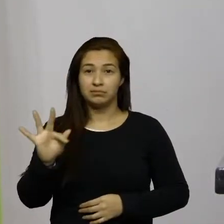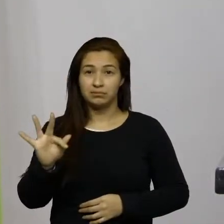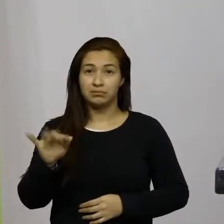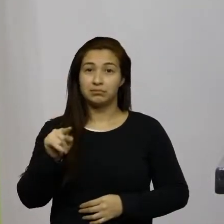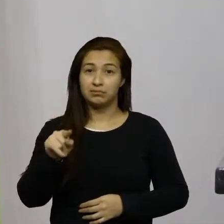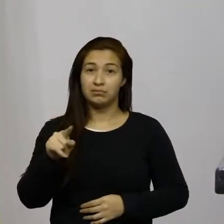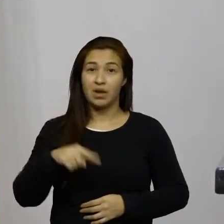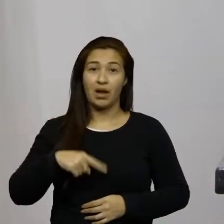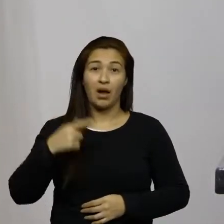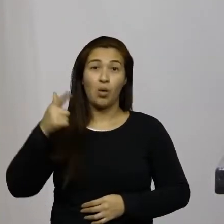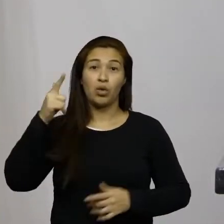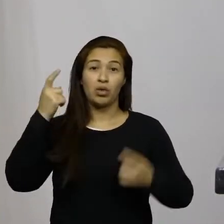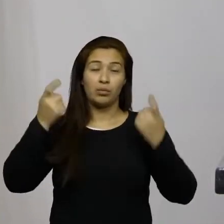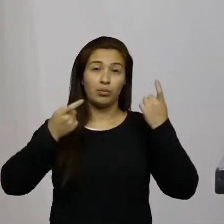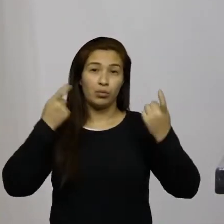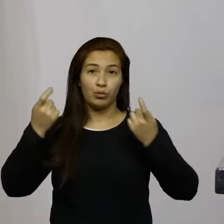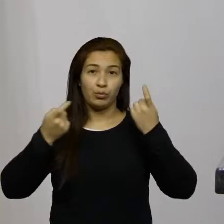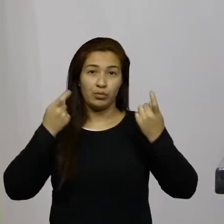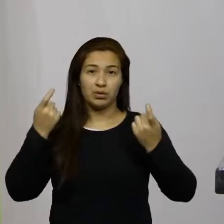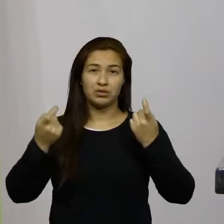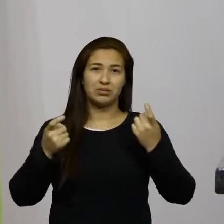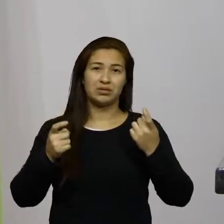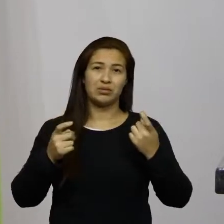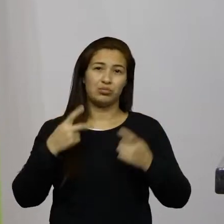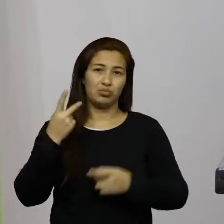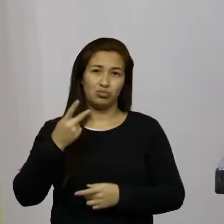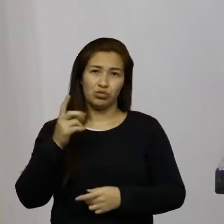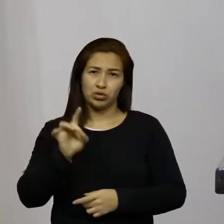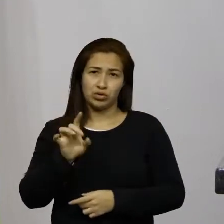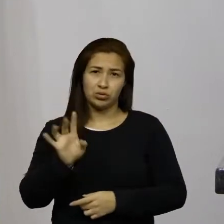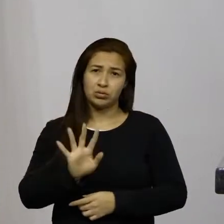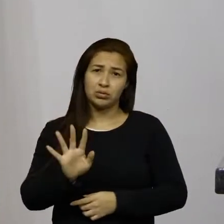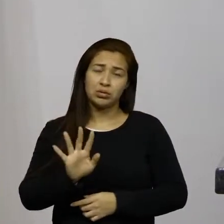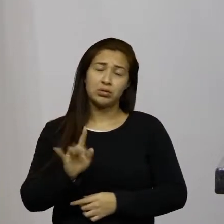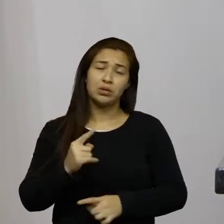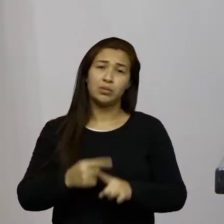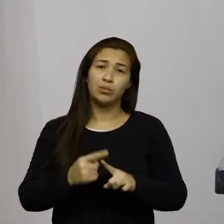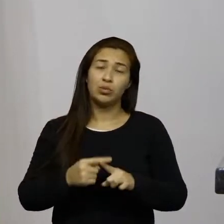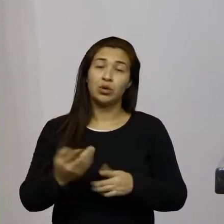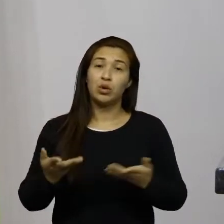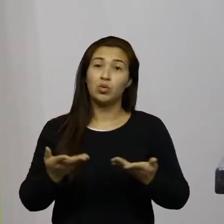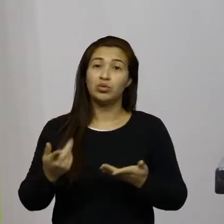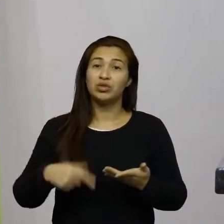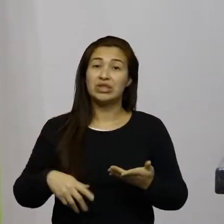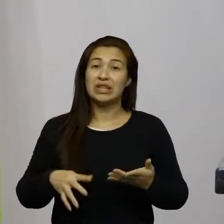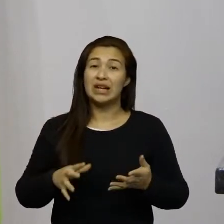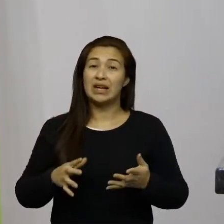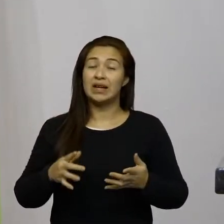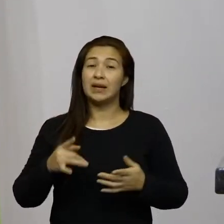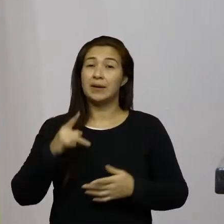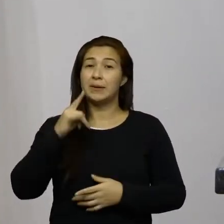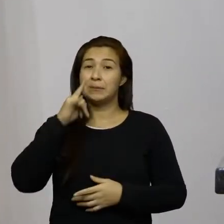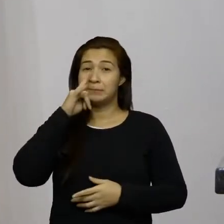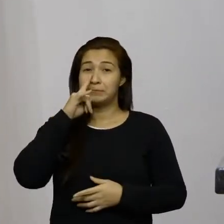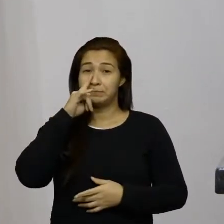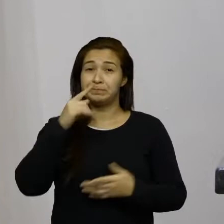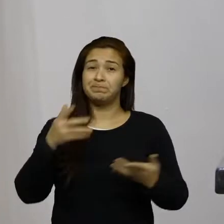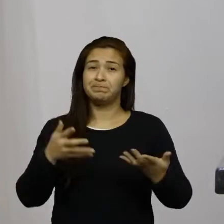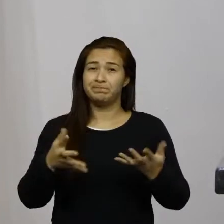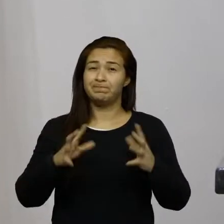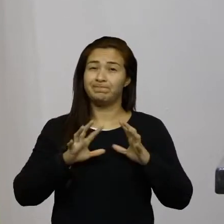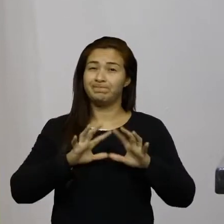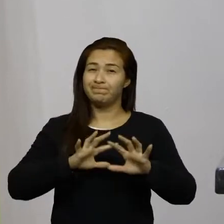outras preocupações a não ser essa só política porque o que a gente está vivendo é uma tensão muito grande nesse país